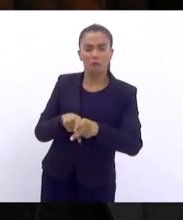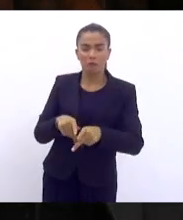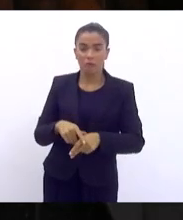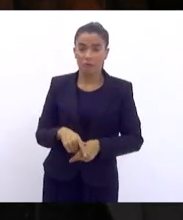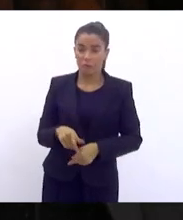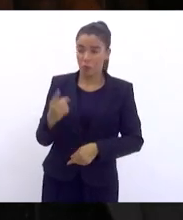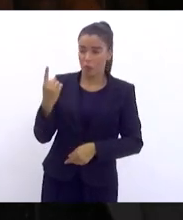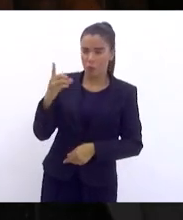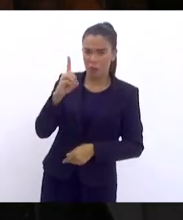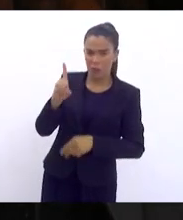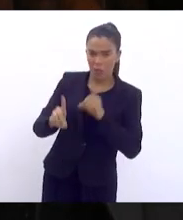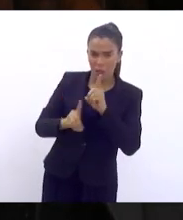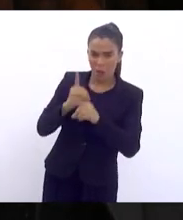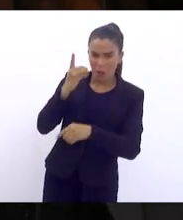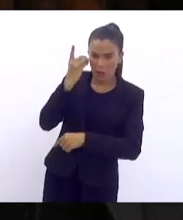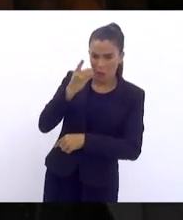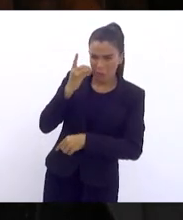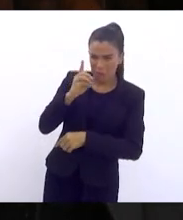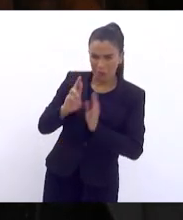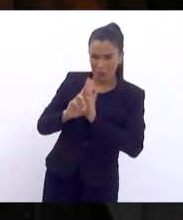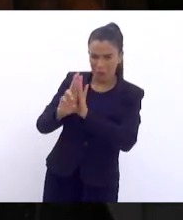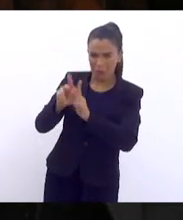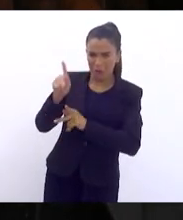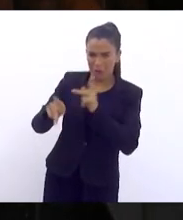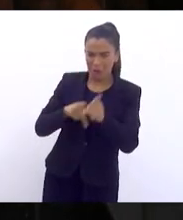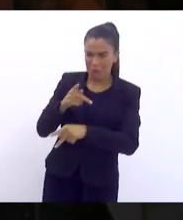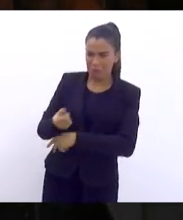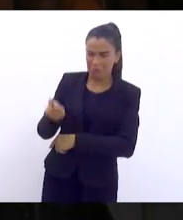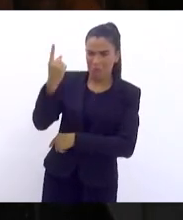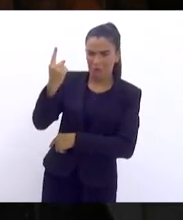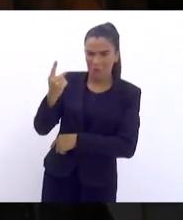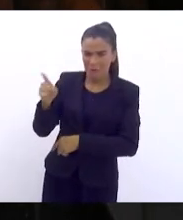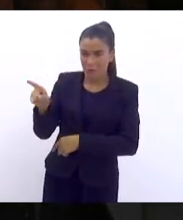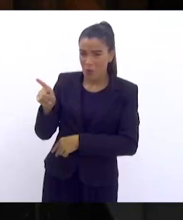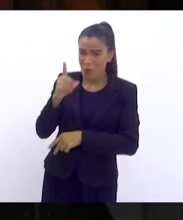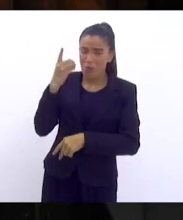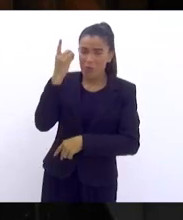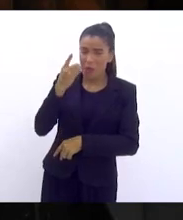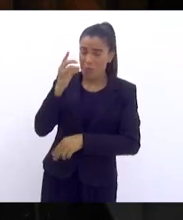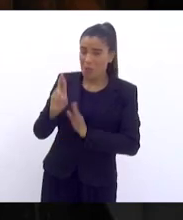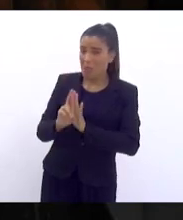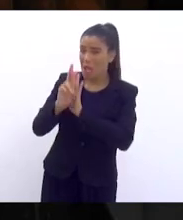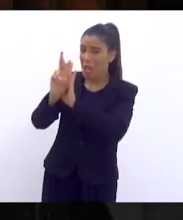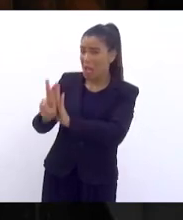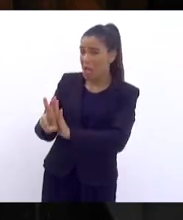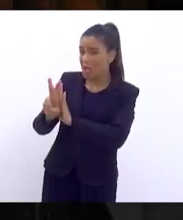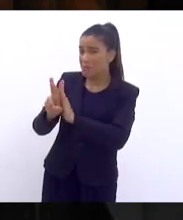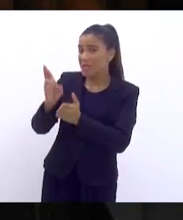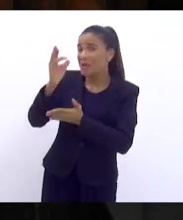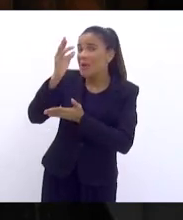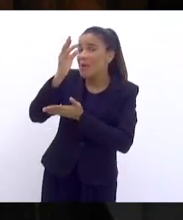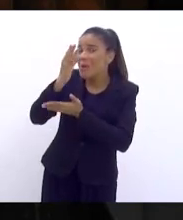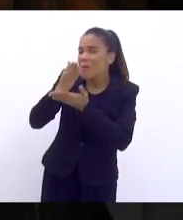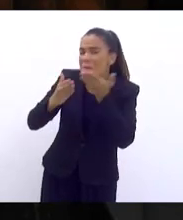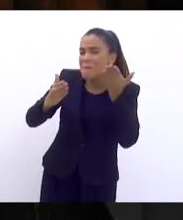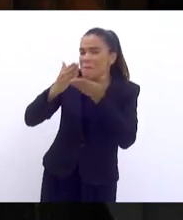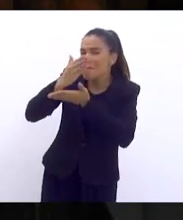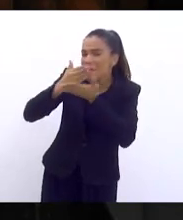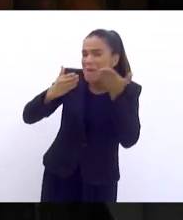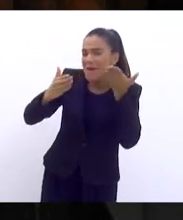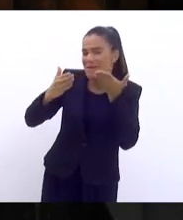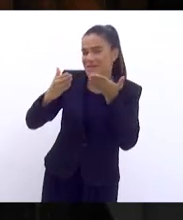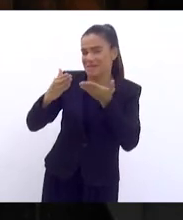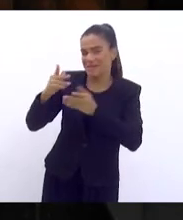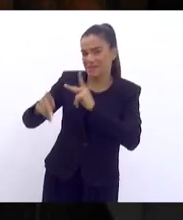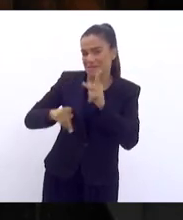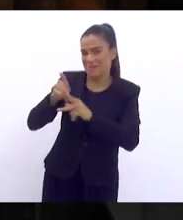deputado não representa o povo, um deputado representa parcela da população que